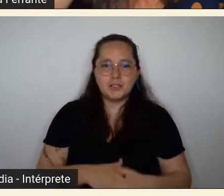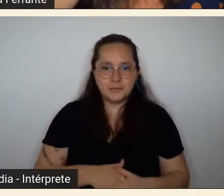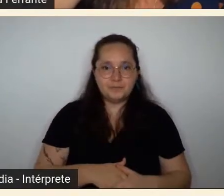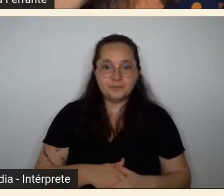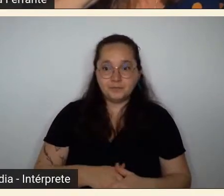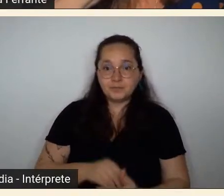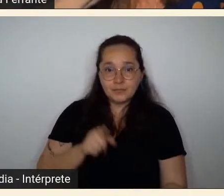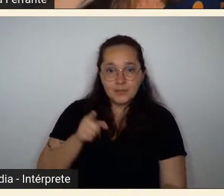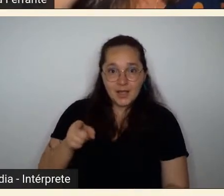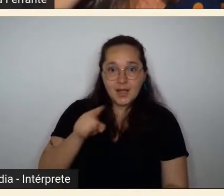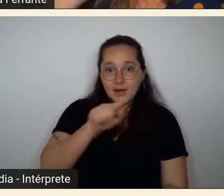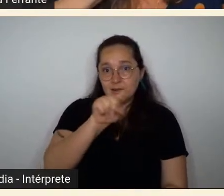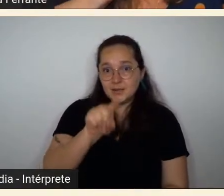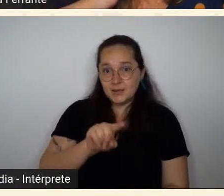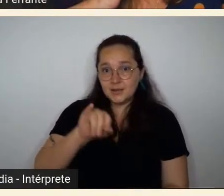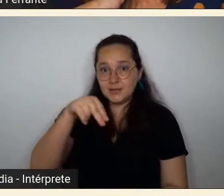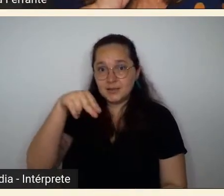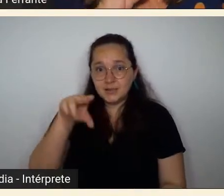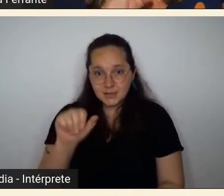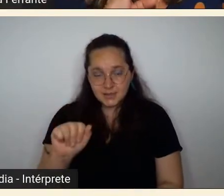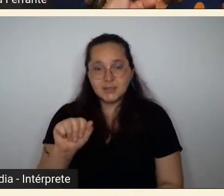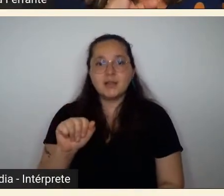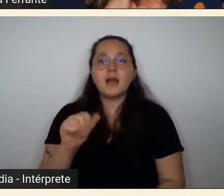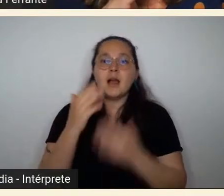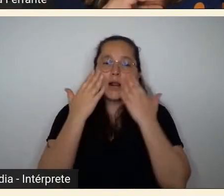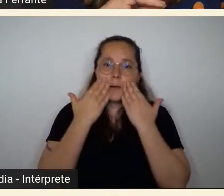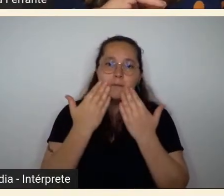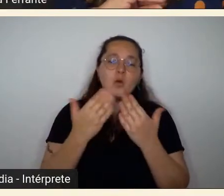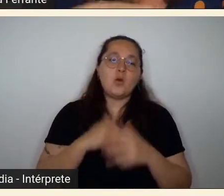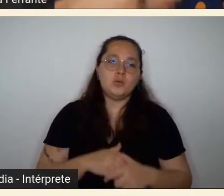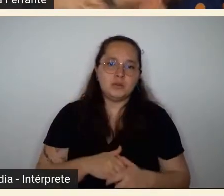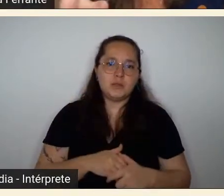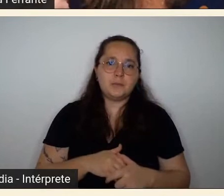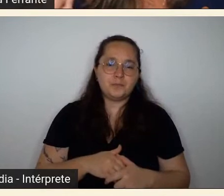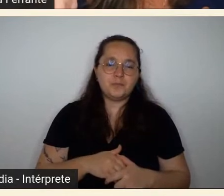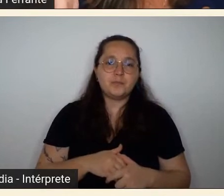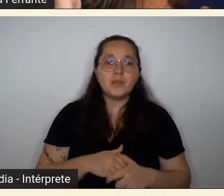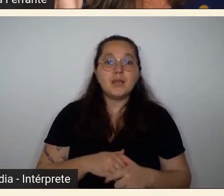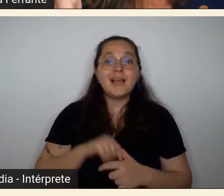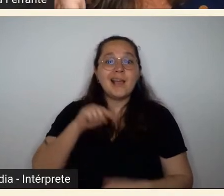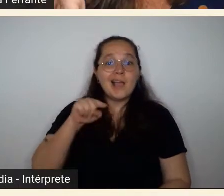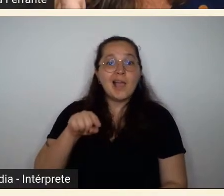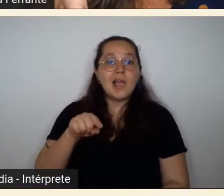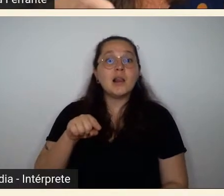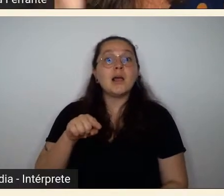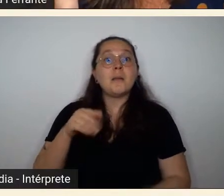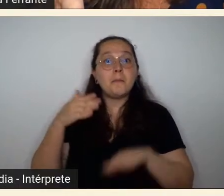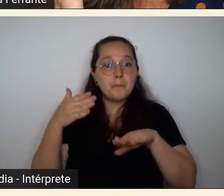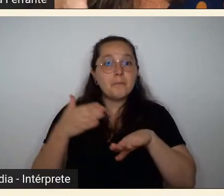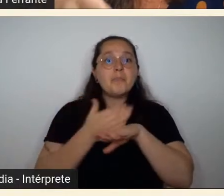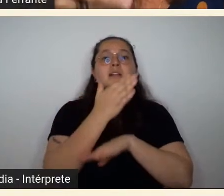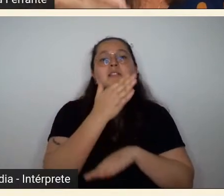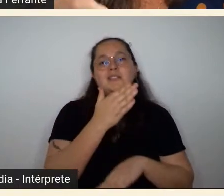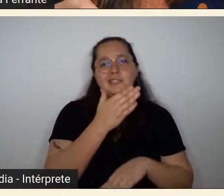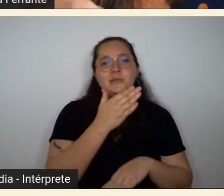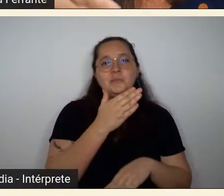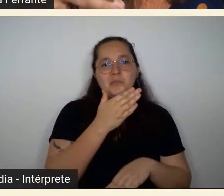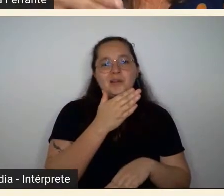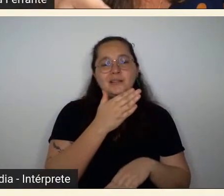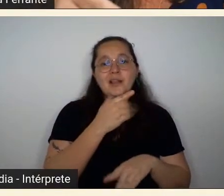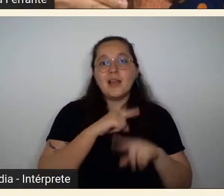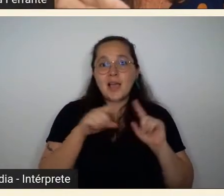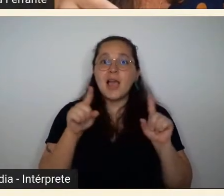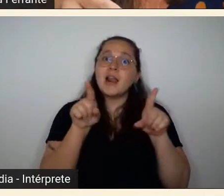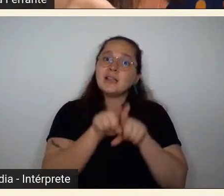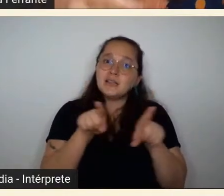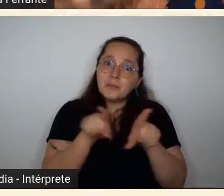traz isso muito bem quando eu mostro por exemplo que ela leva ela não só participa como mineira no nome ela leva